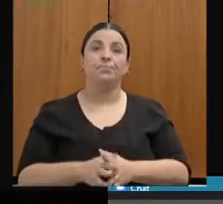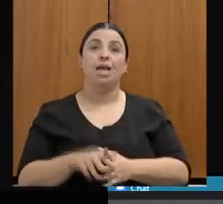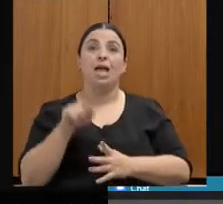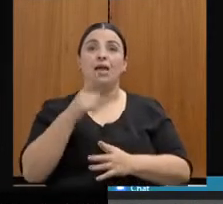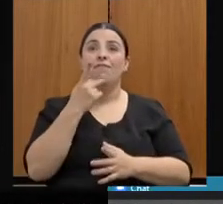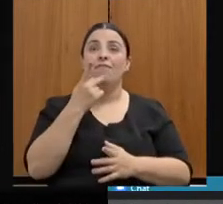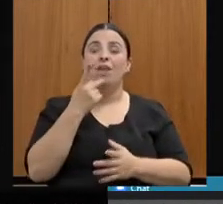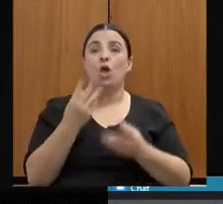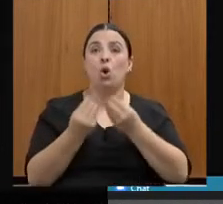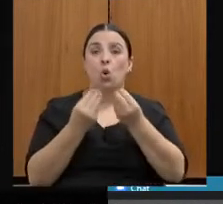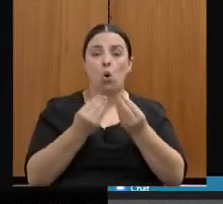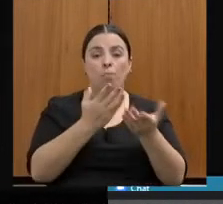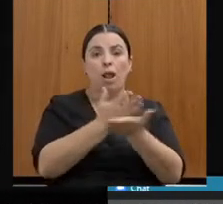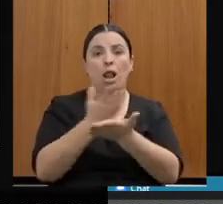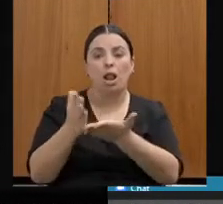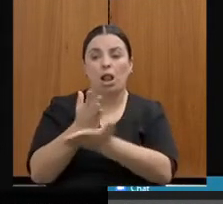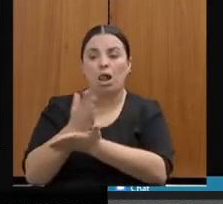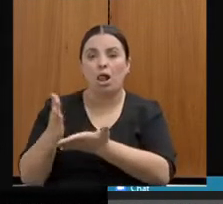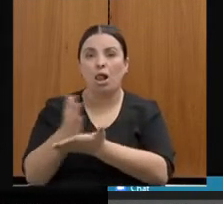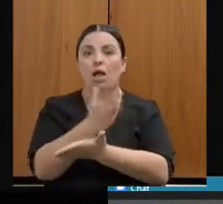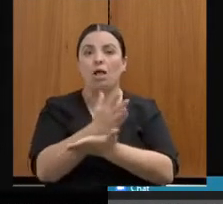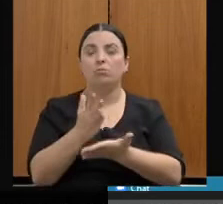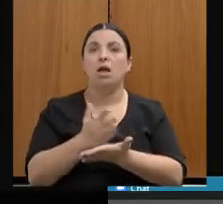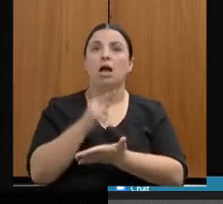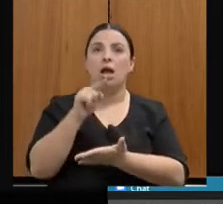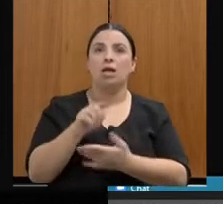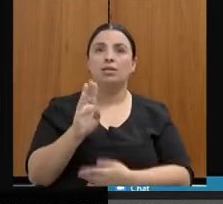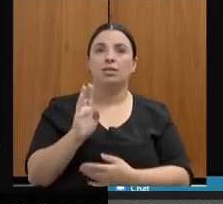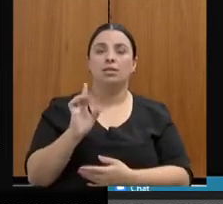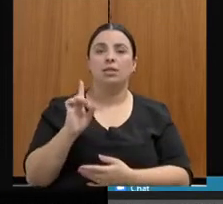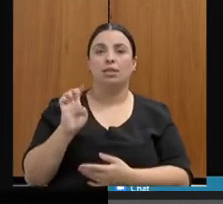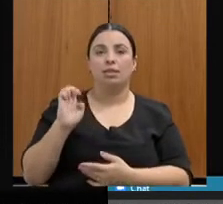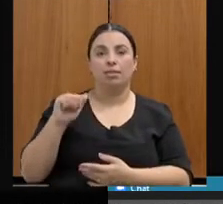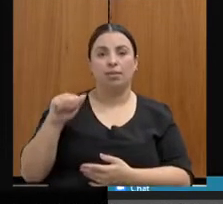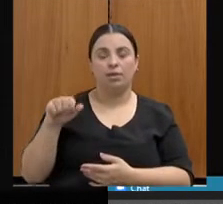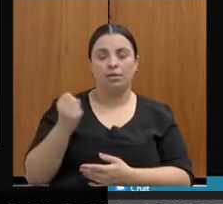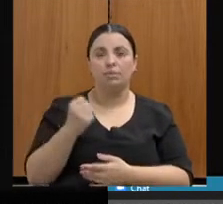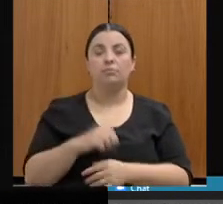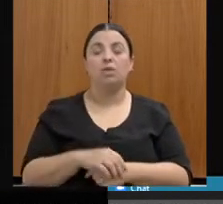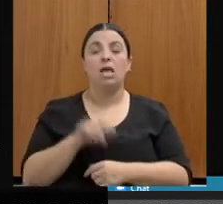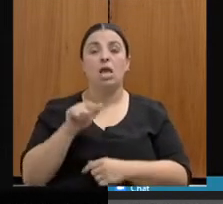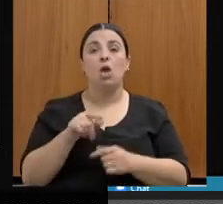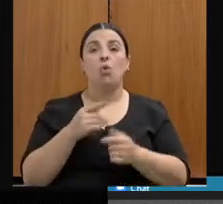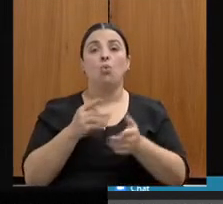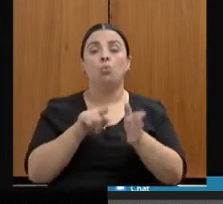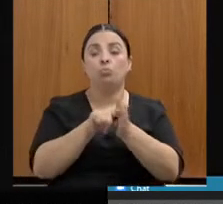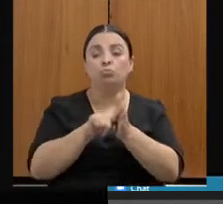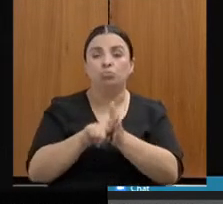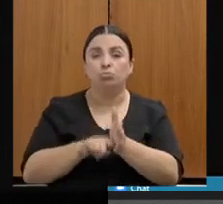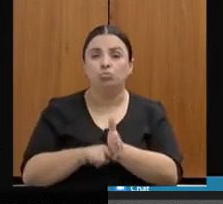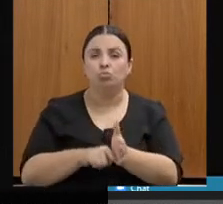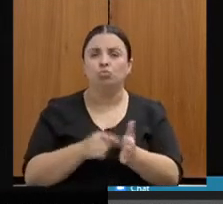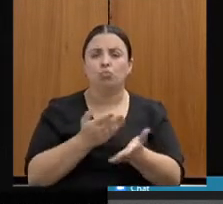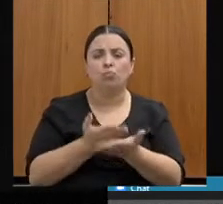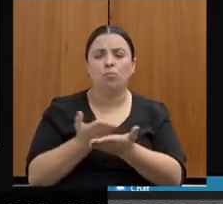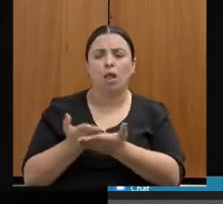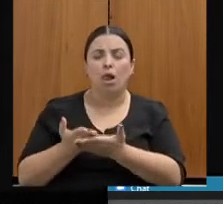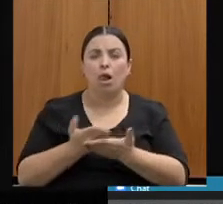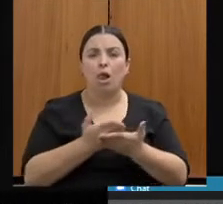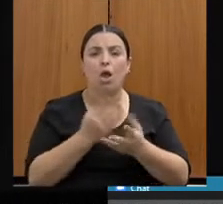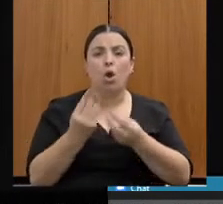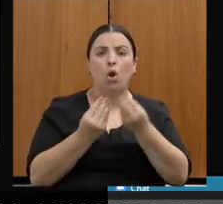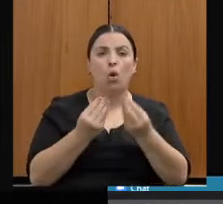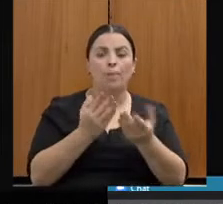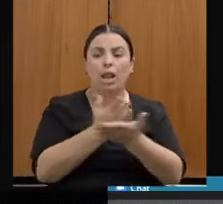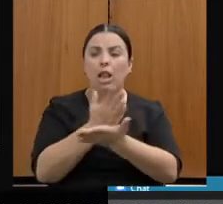da classificação das nossas DEANs. Foi um estudo desenvolvido a partir de um diagnóstico das nossas unidades para a classificação